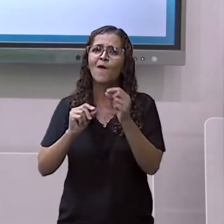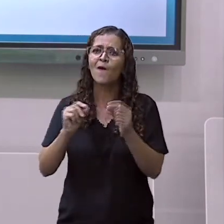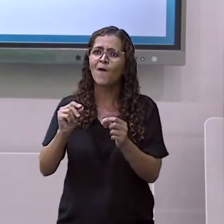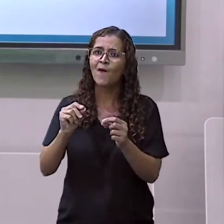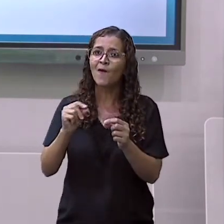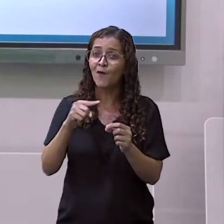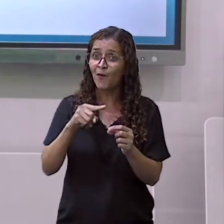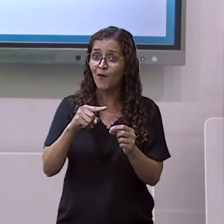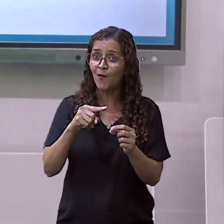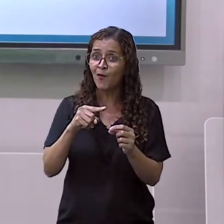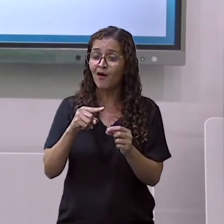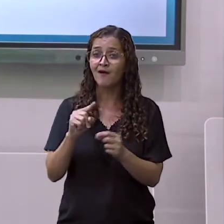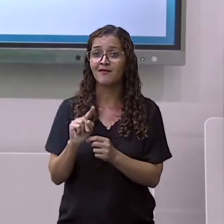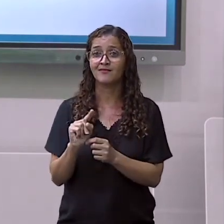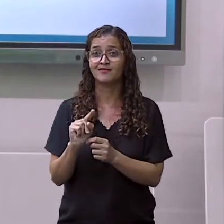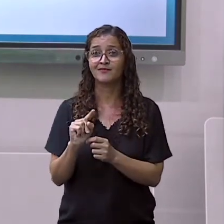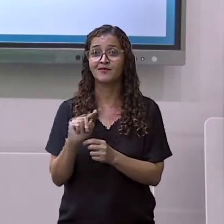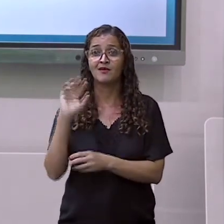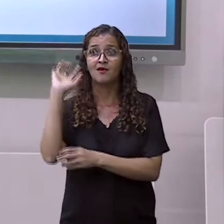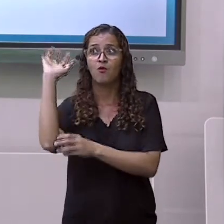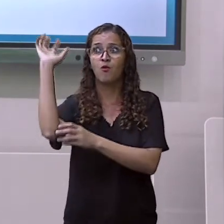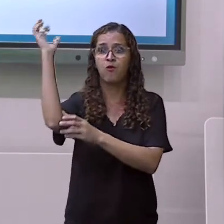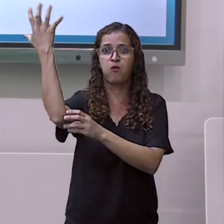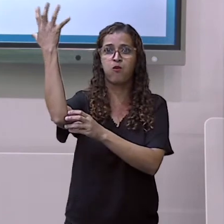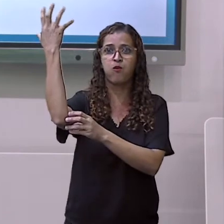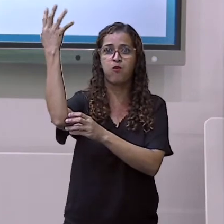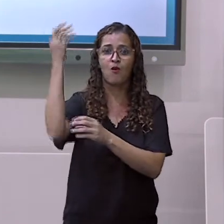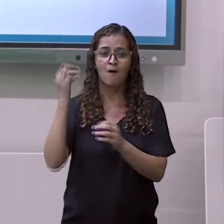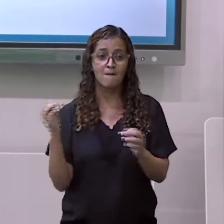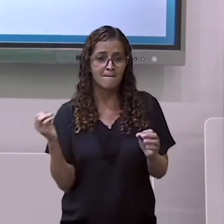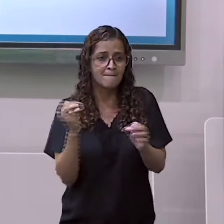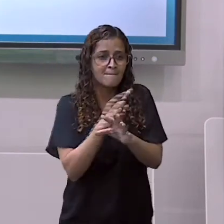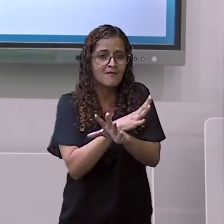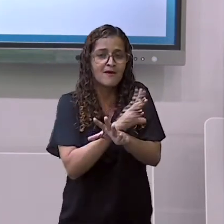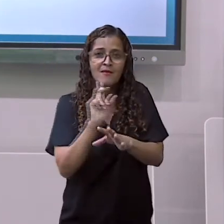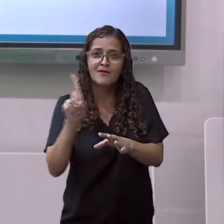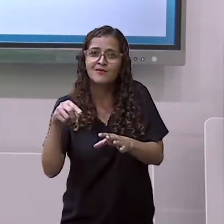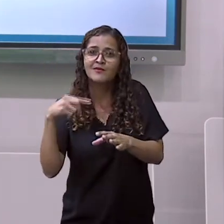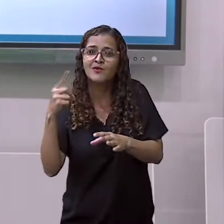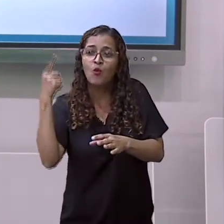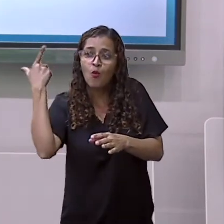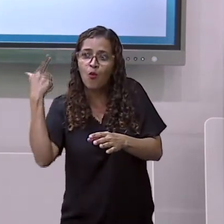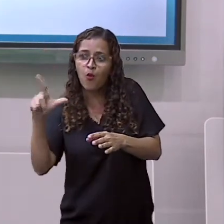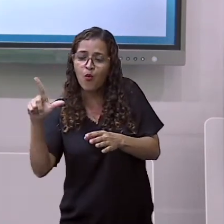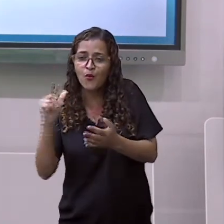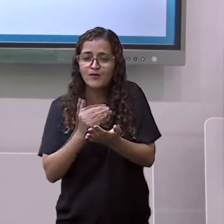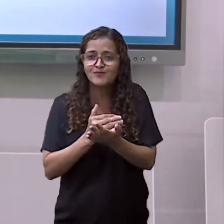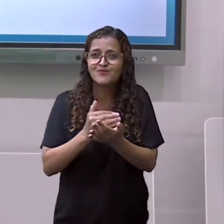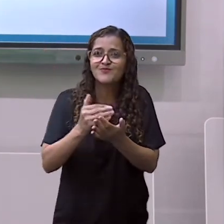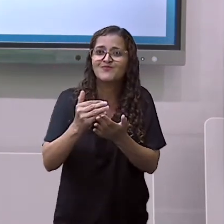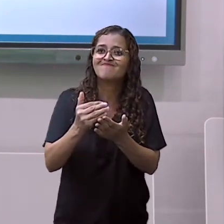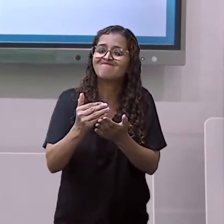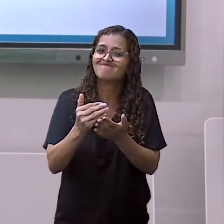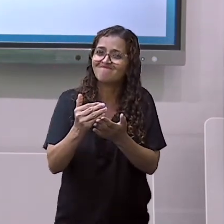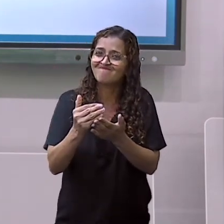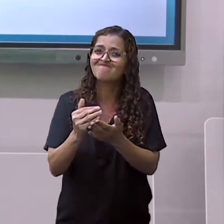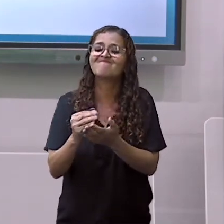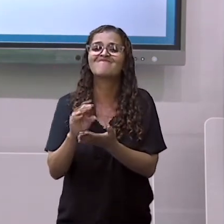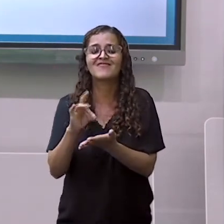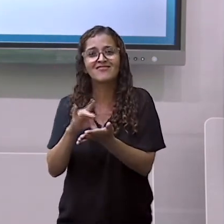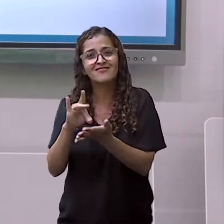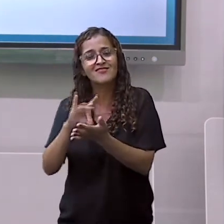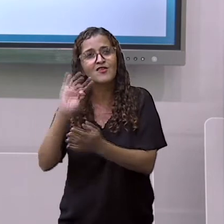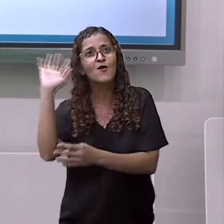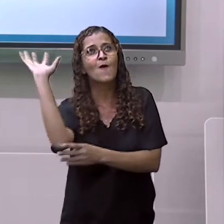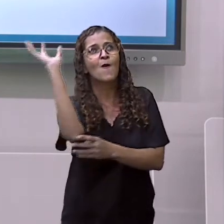outra. E observamos também que a natureza, ela vai modificando